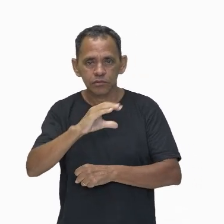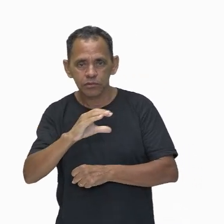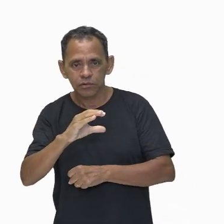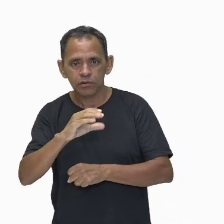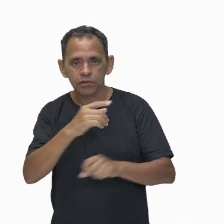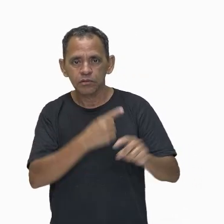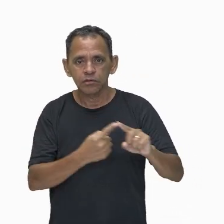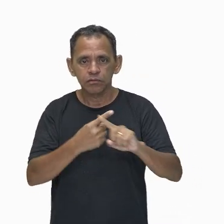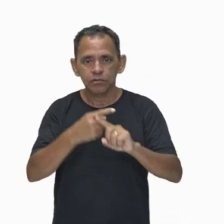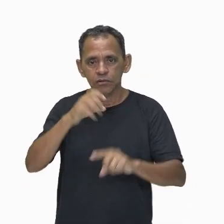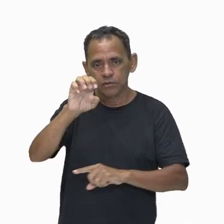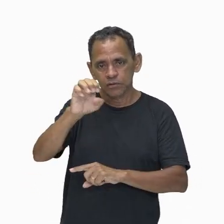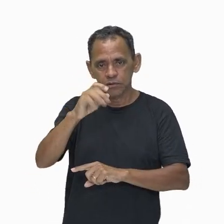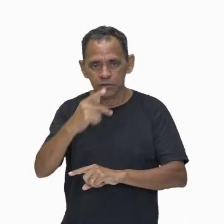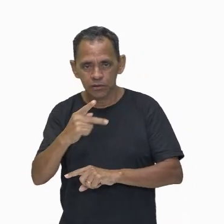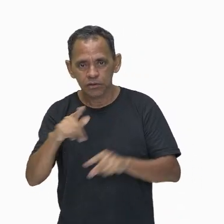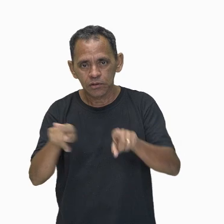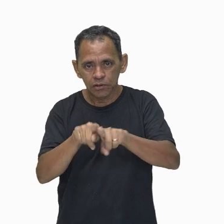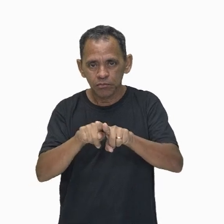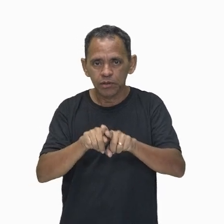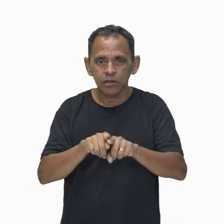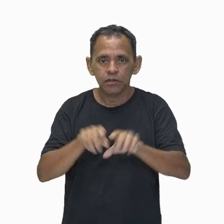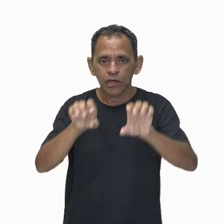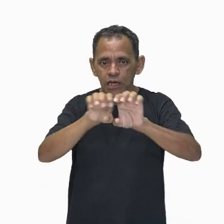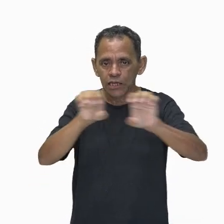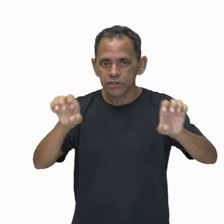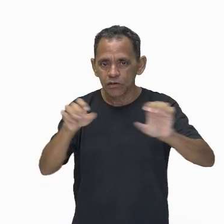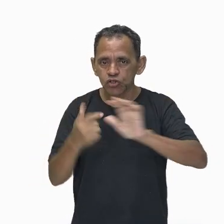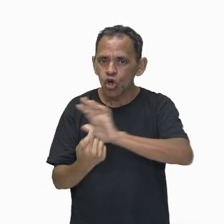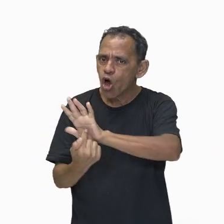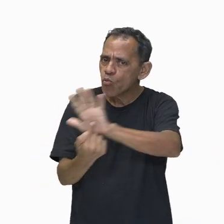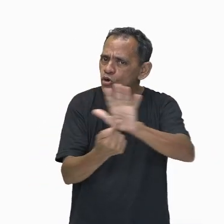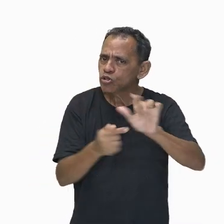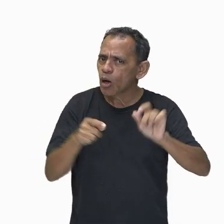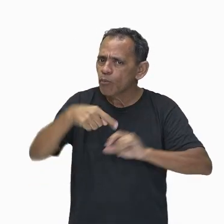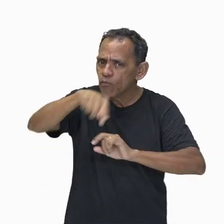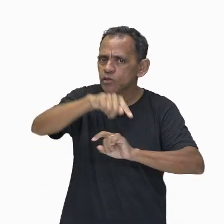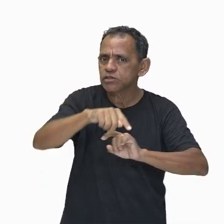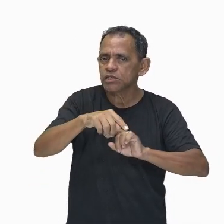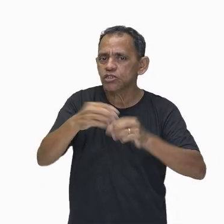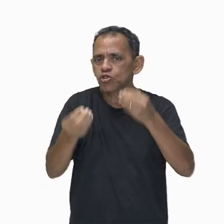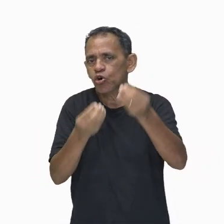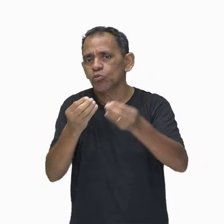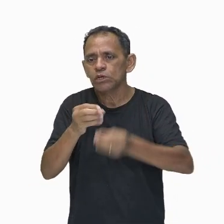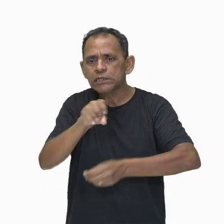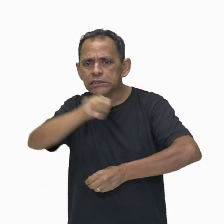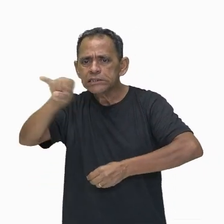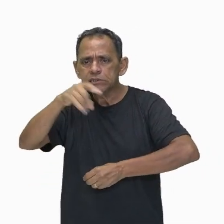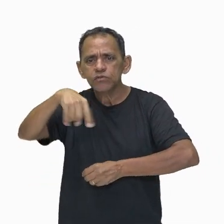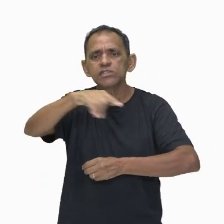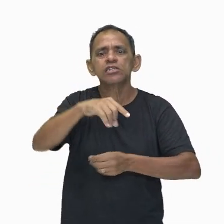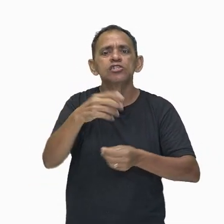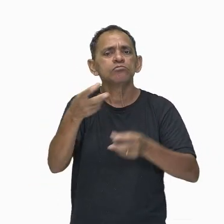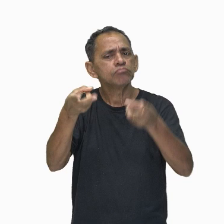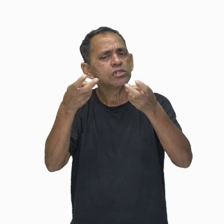Lembra, em sistemas físicos que a gente se encontra sobre uma situação, são definidos os sistemas